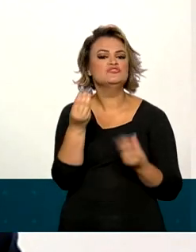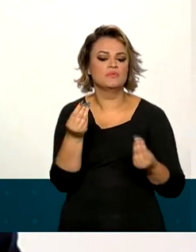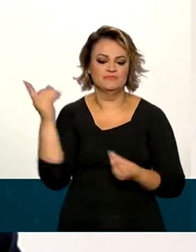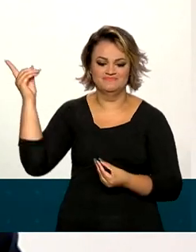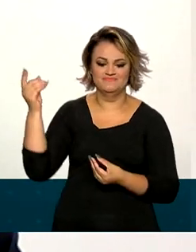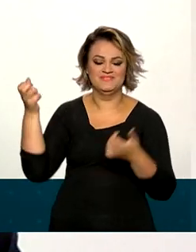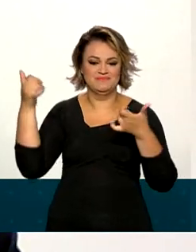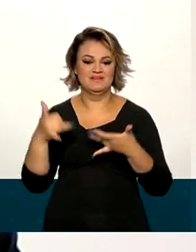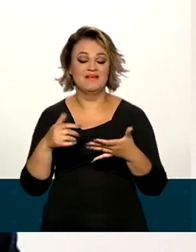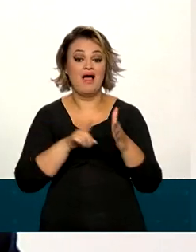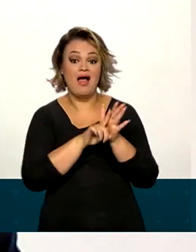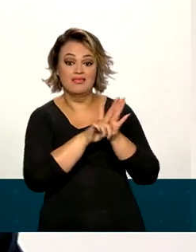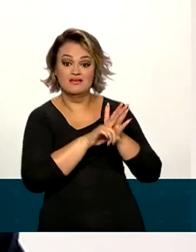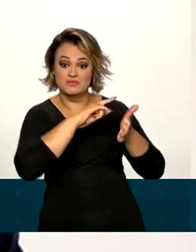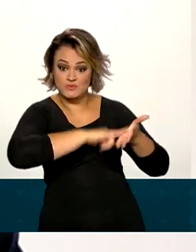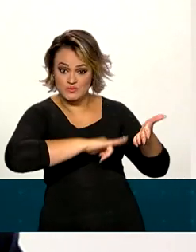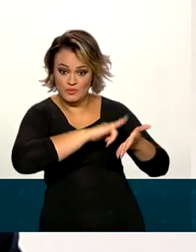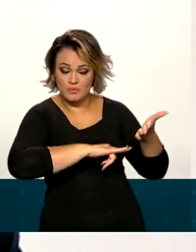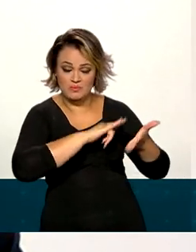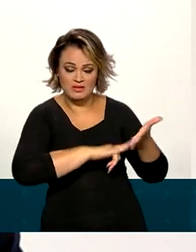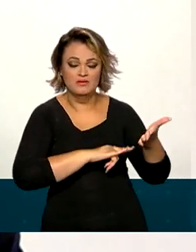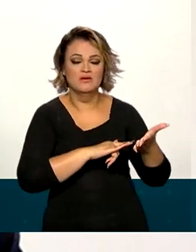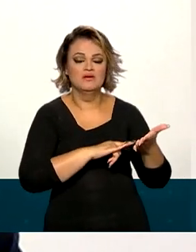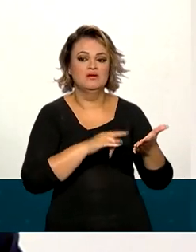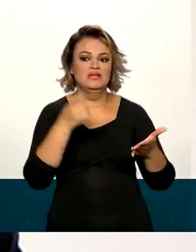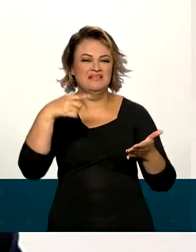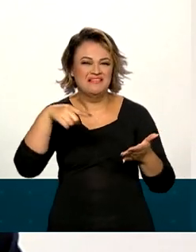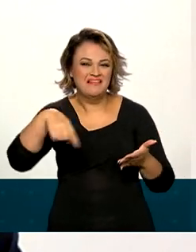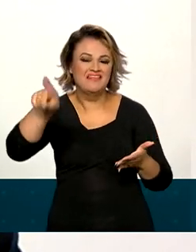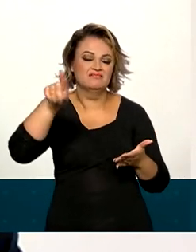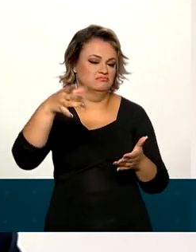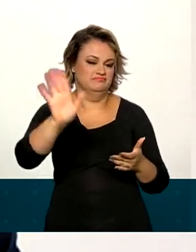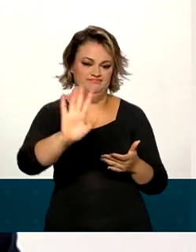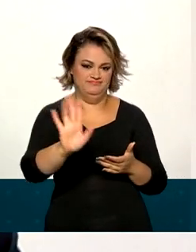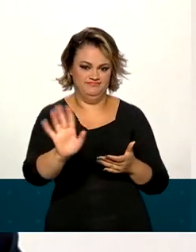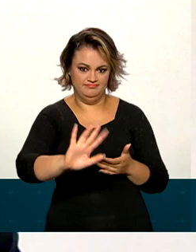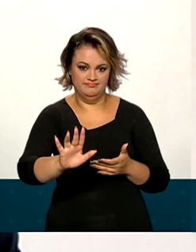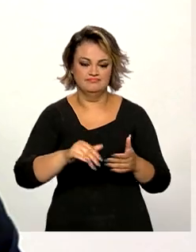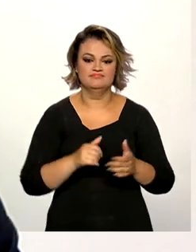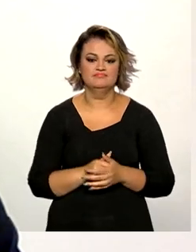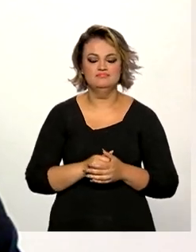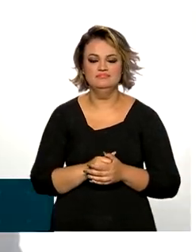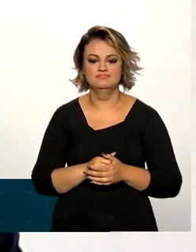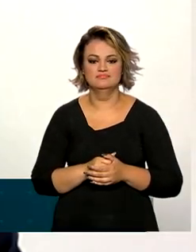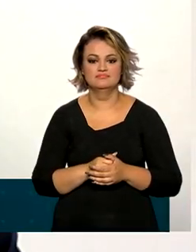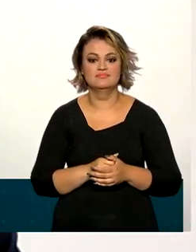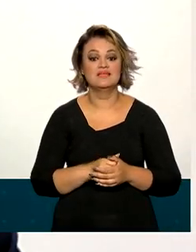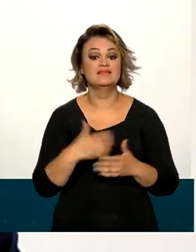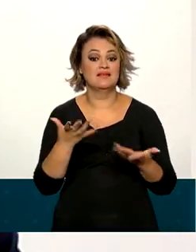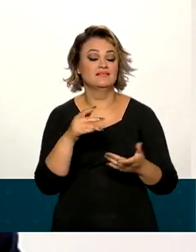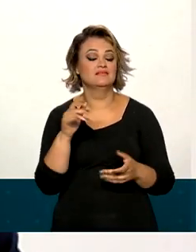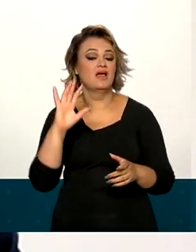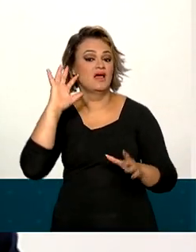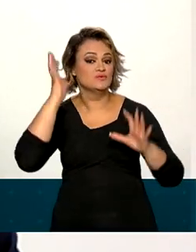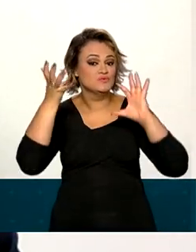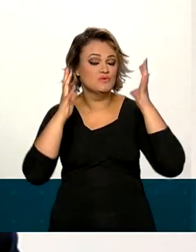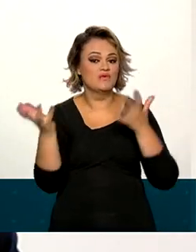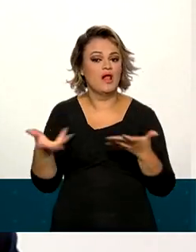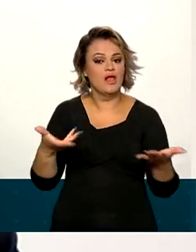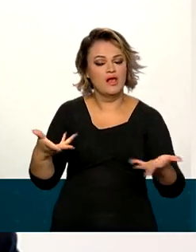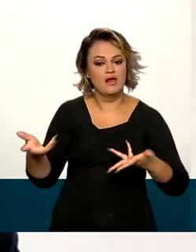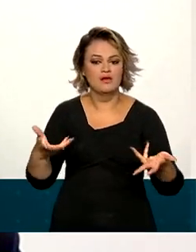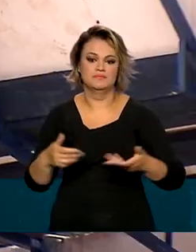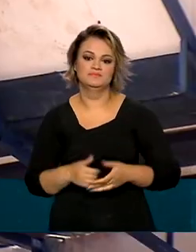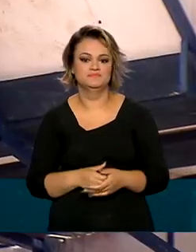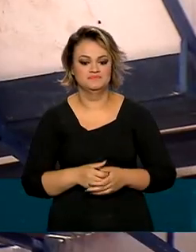análise documental do seu requerimento sem a necessidade de se deslocar até uma agência para fazer a perícia médica. Isso vai acelerar o tempo de concessão